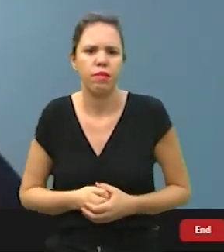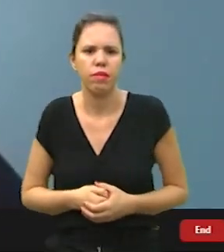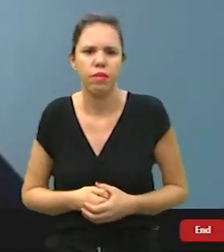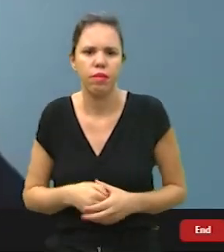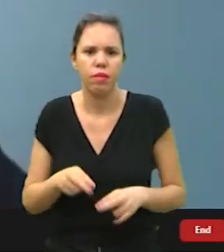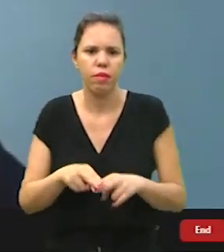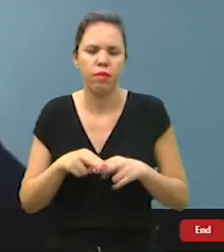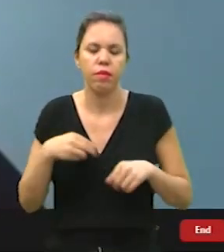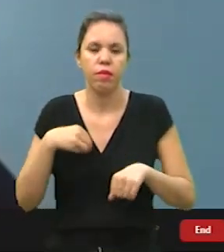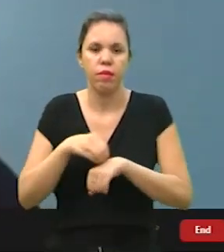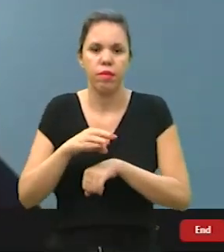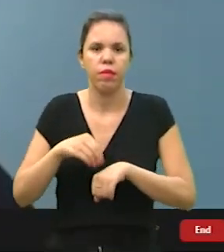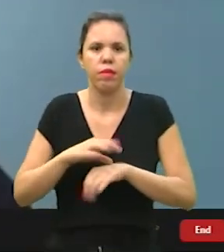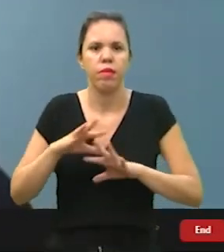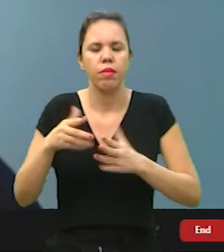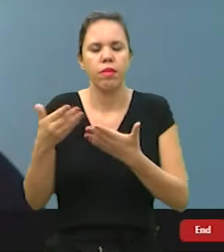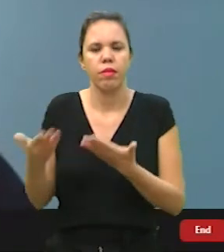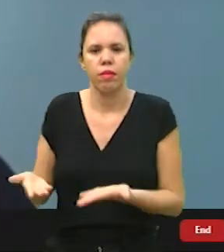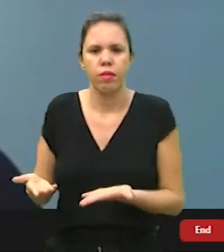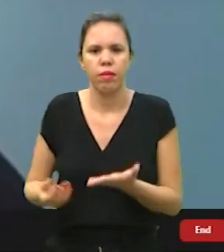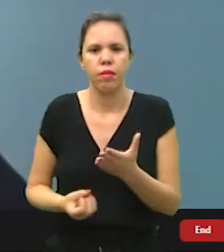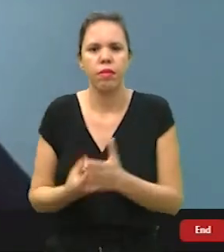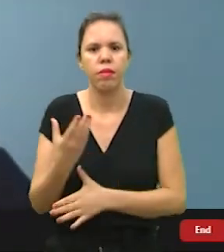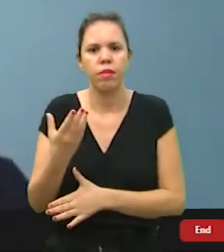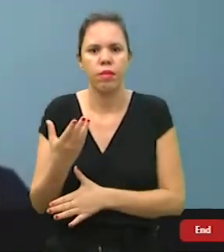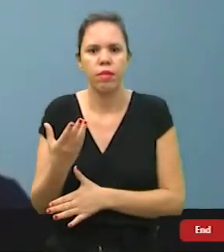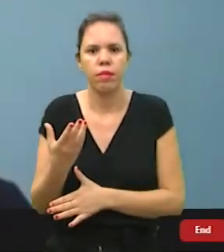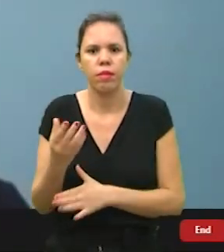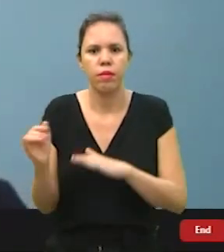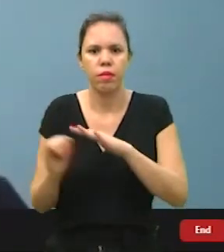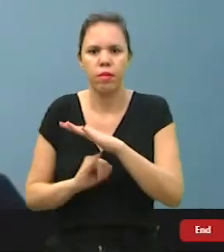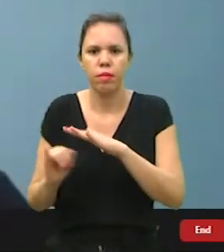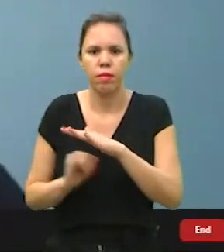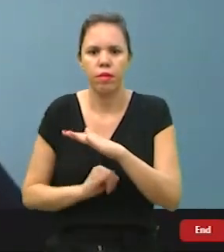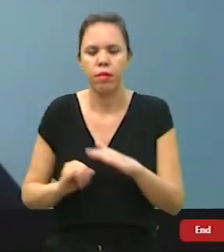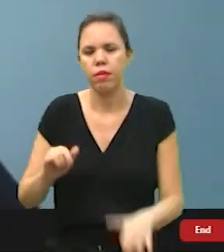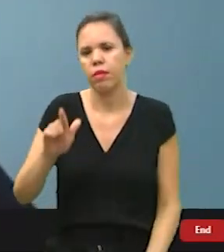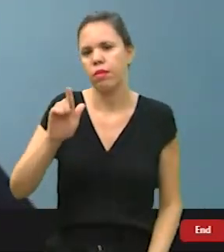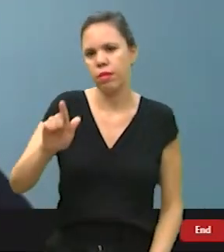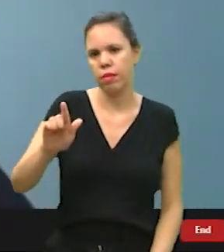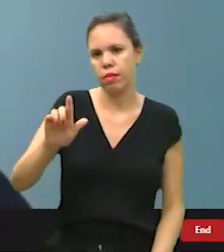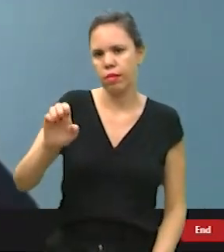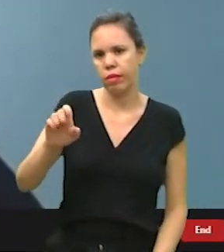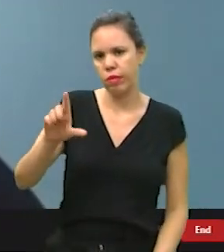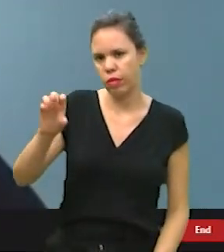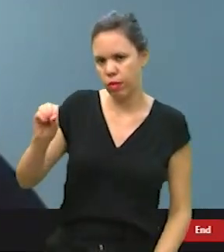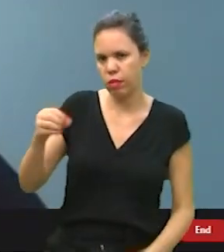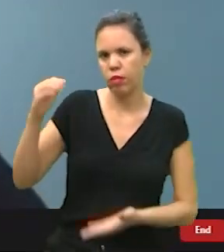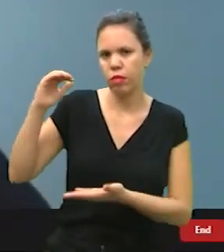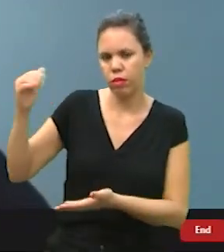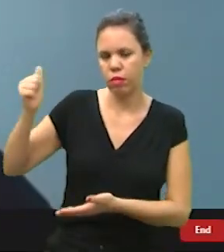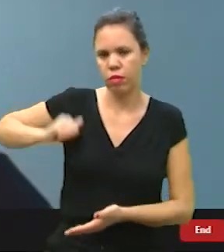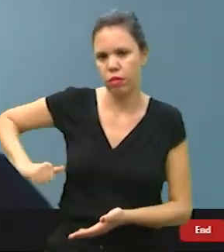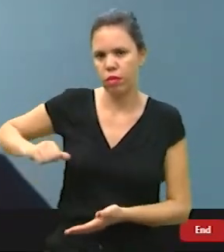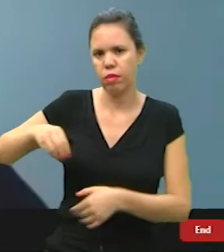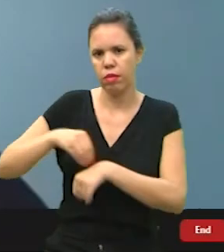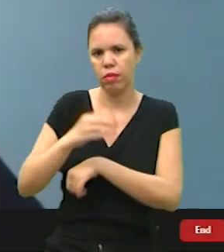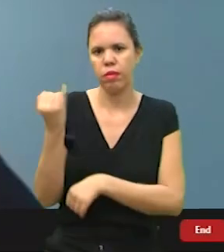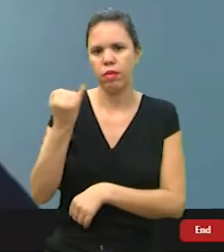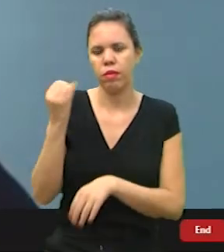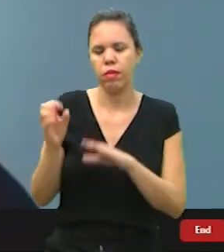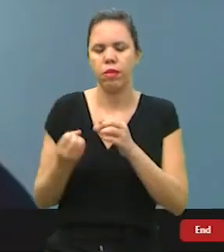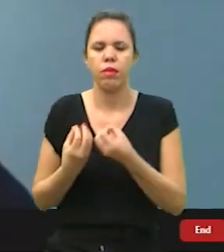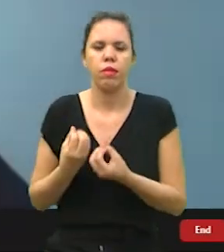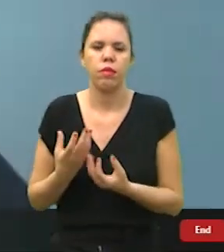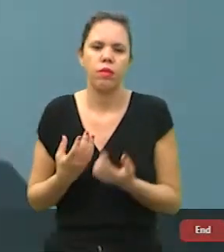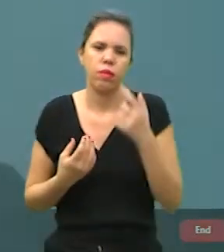Então, por isso que eu trouxe tudo isso, quis criar o Instituto Gelo na Bagagem para trazer essa informação,